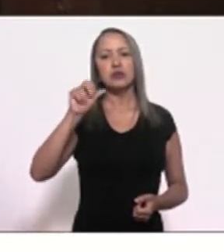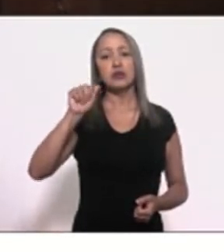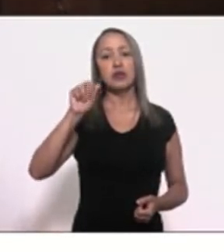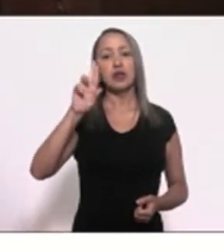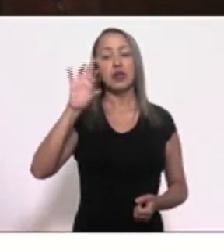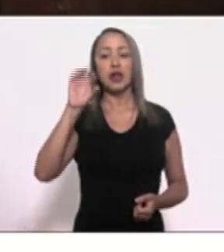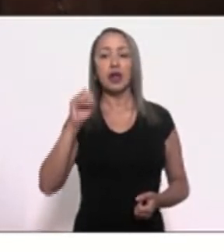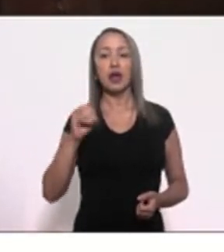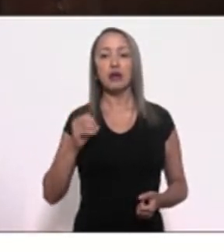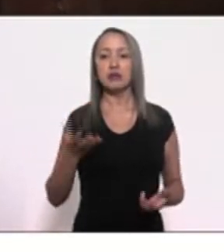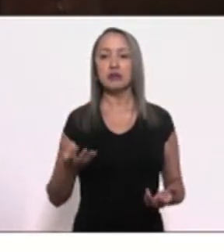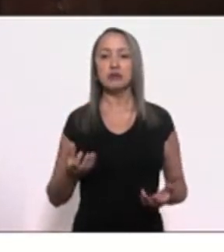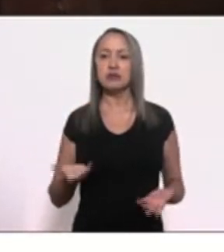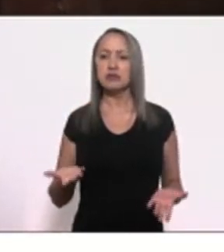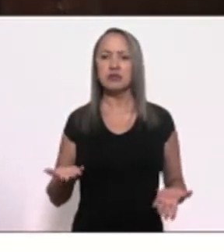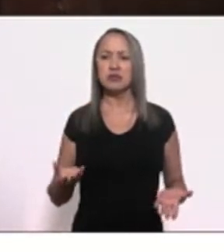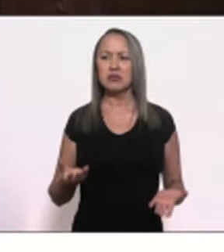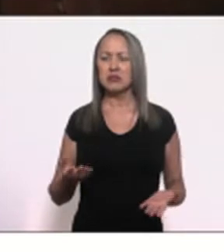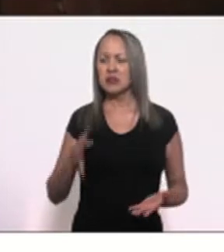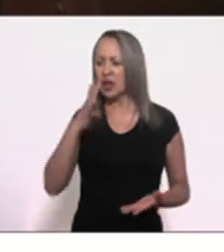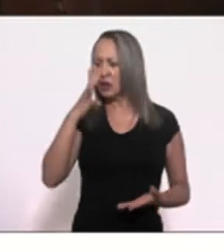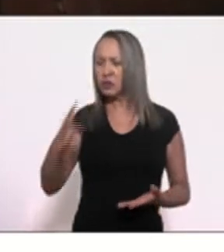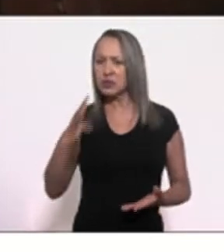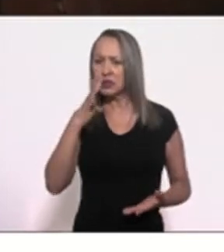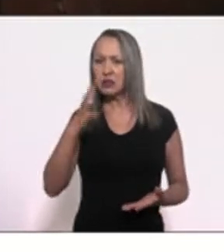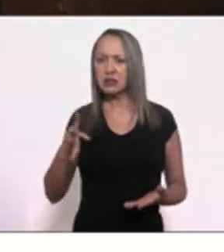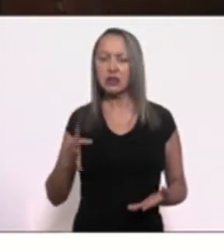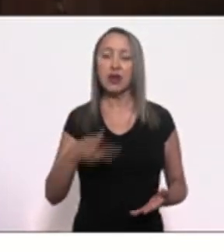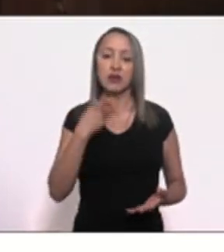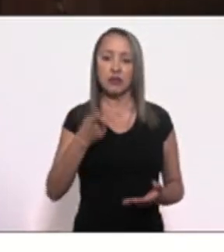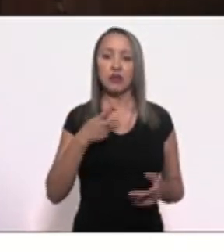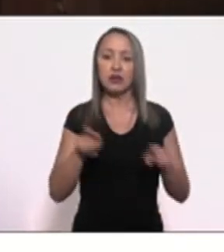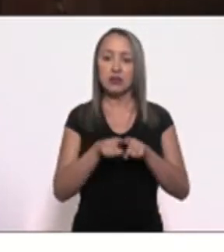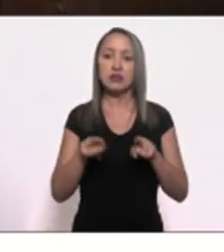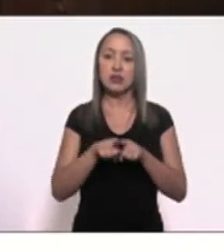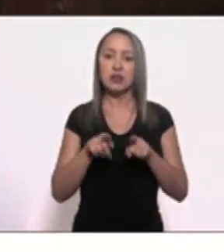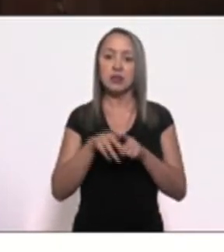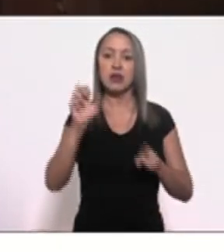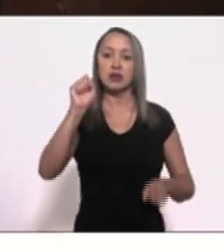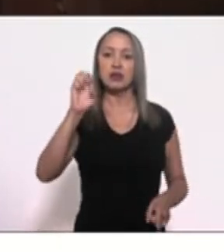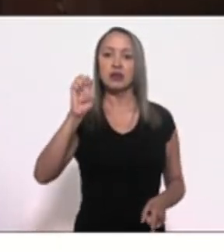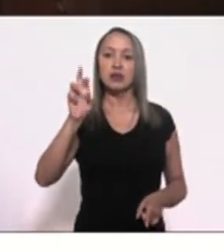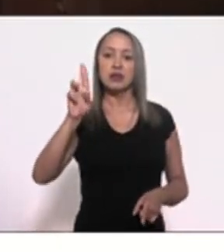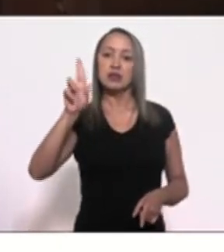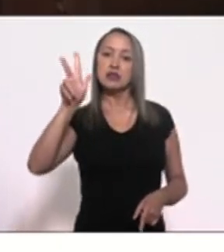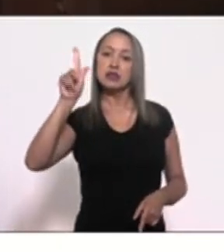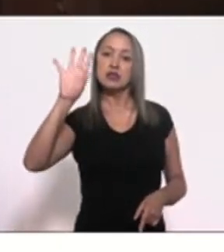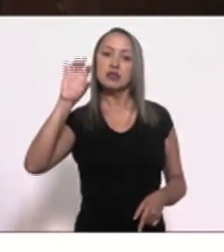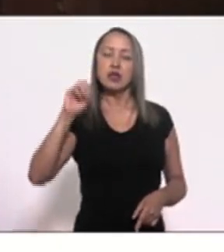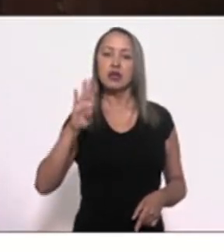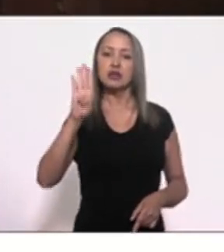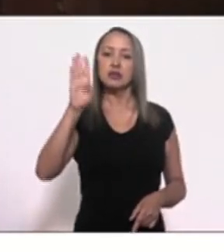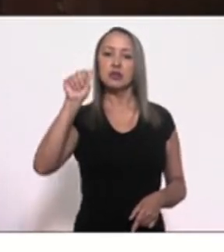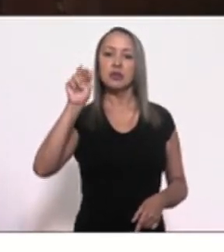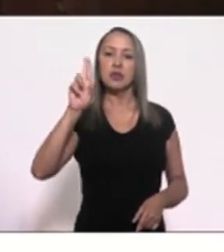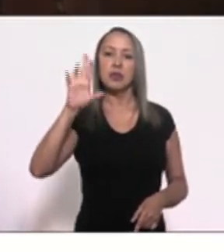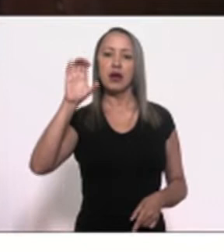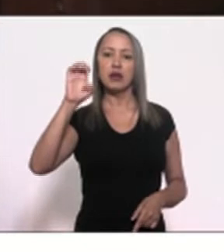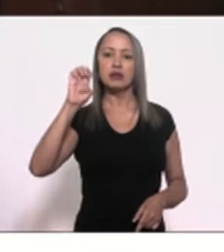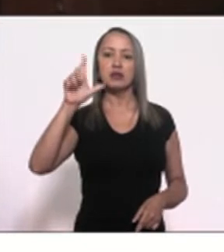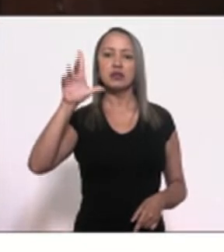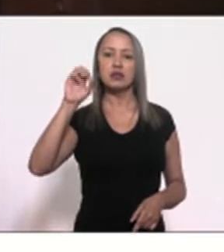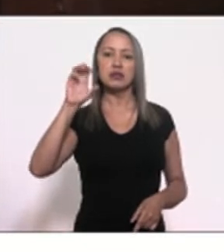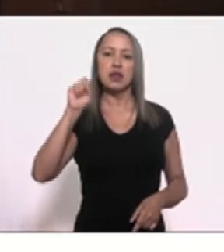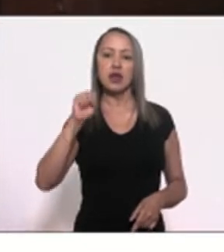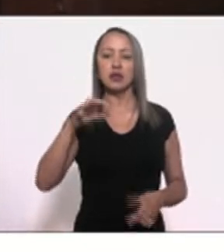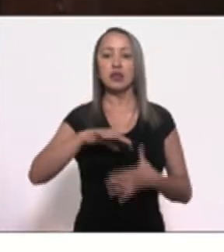Cita o Sérgio Barcelos, que foi nomeado, sim, na liderança do PSL, e